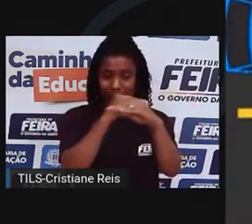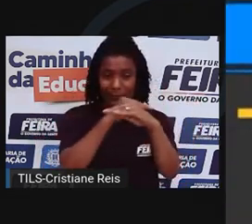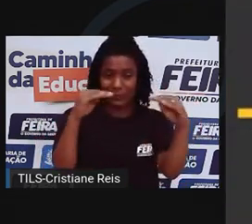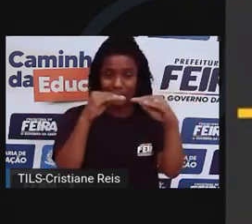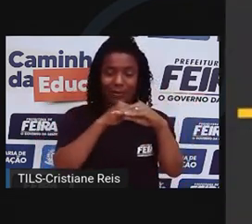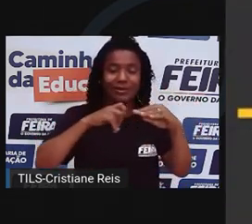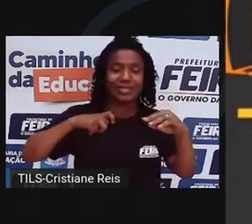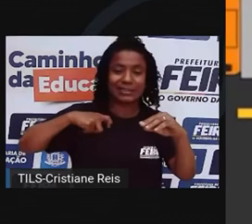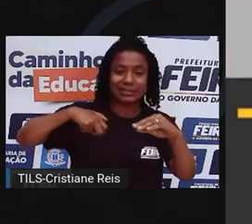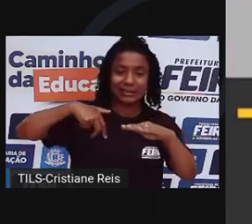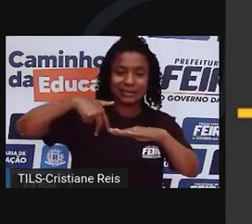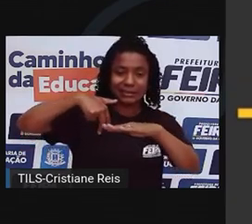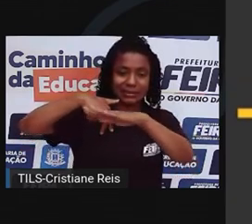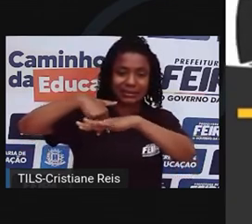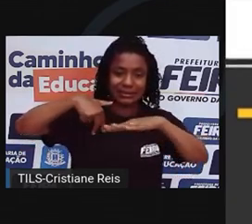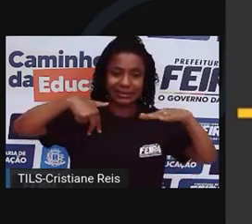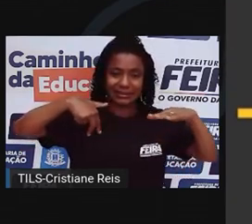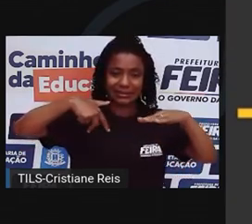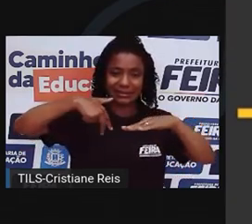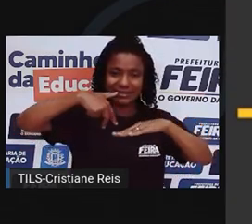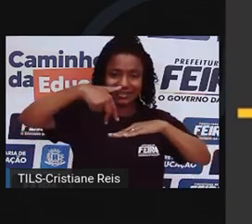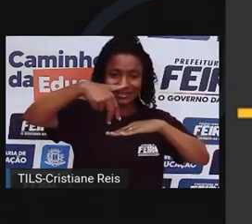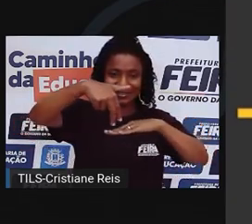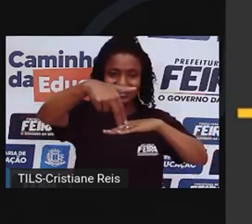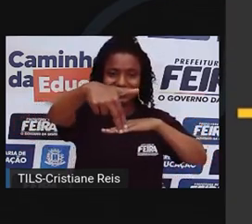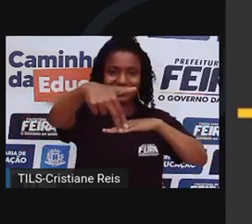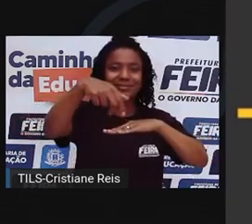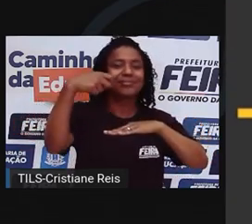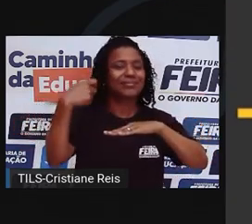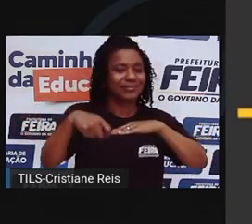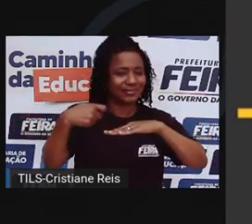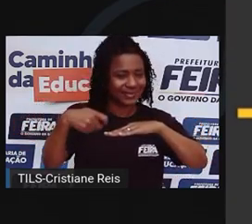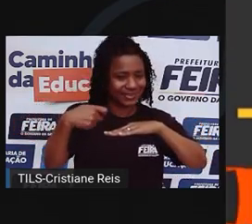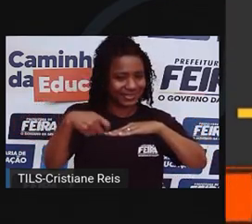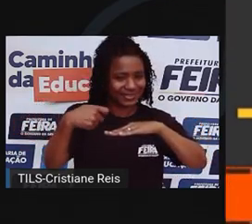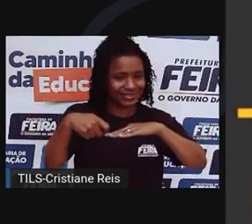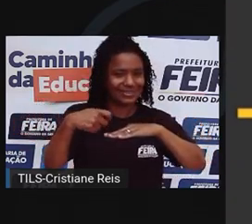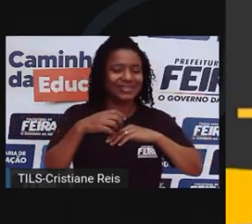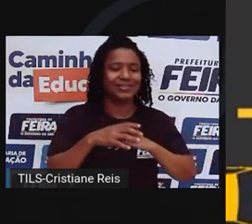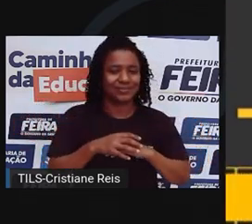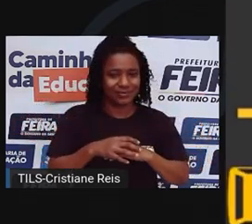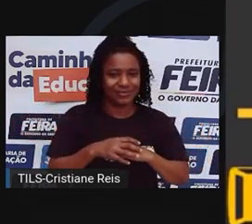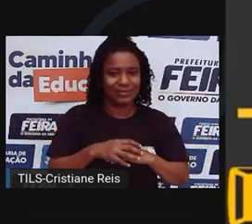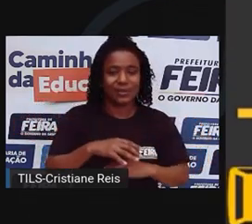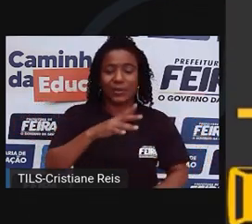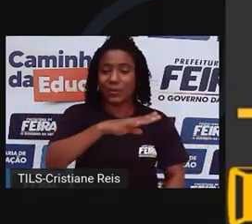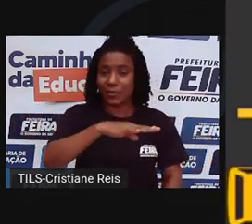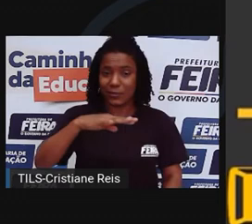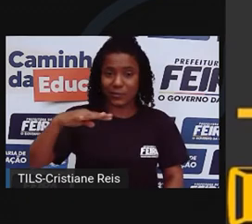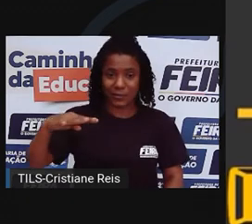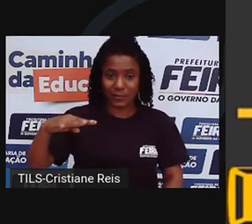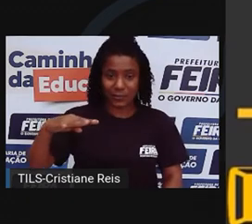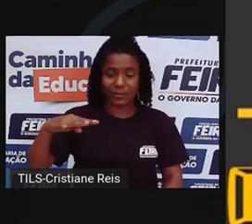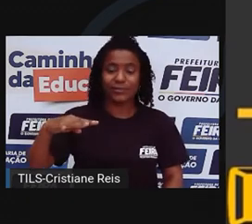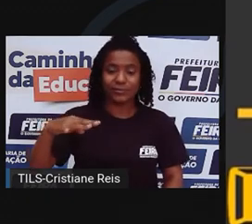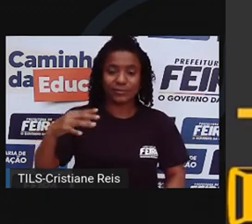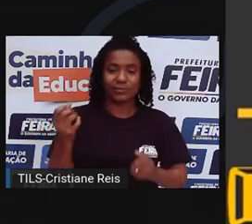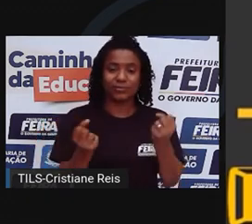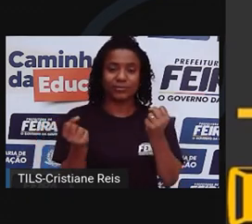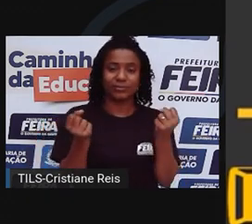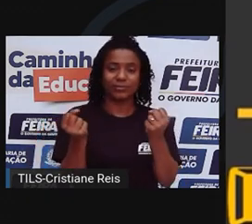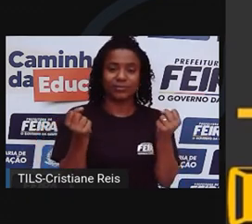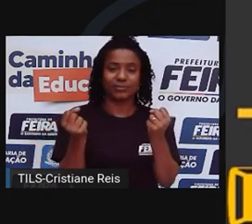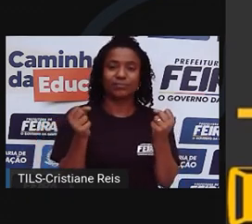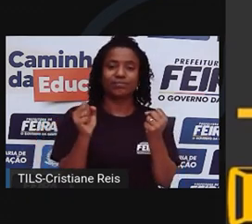eles devem procurar uma faixa de pedestres. Daí, esperar que os carros parem para lhes dar passagem